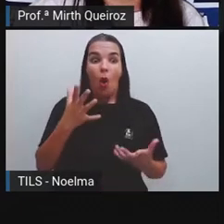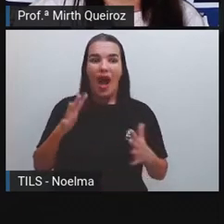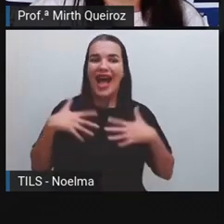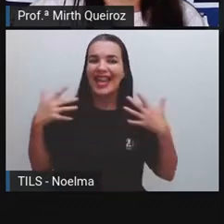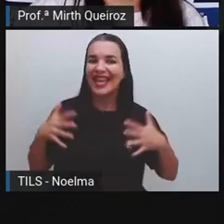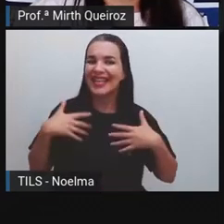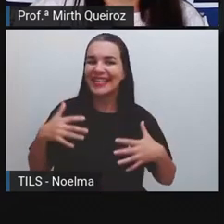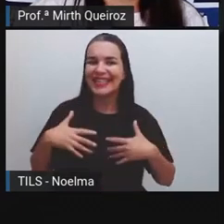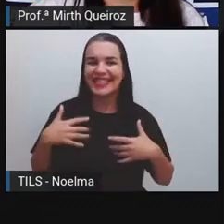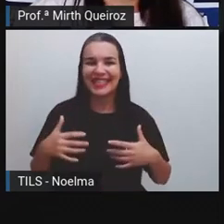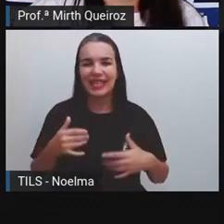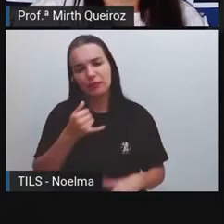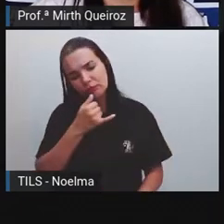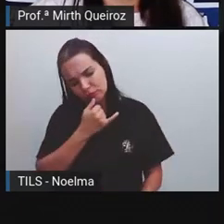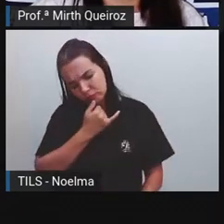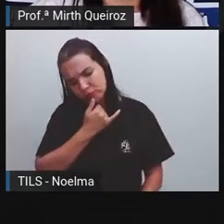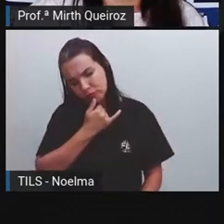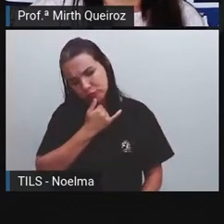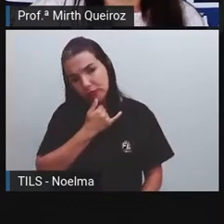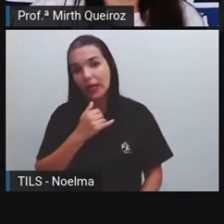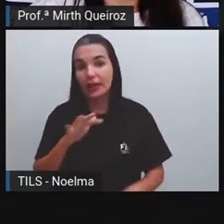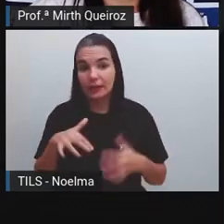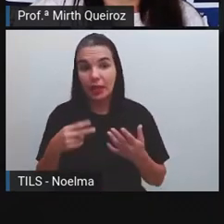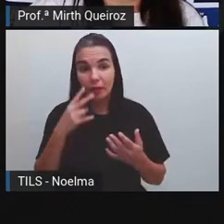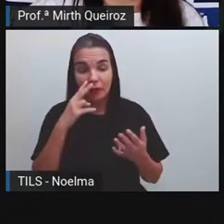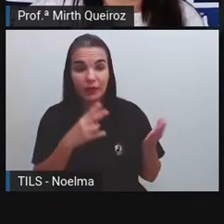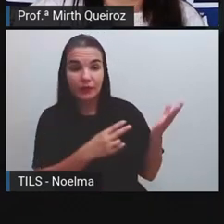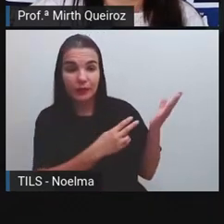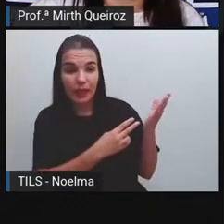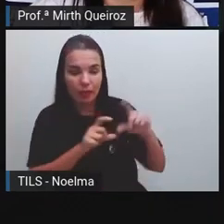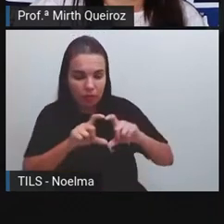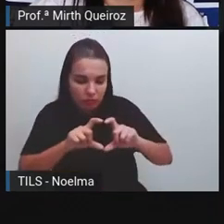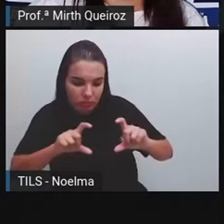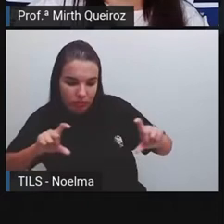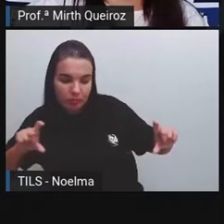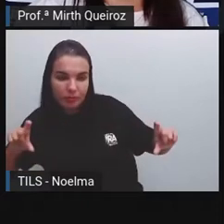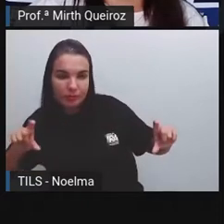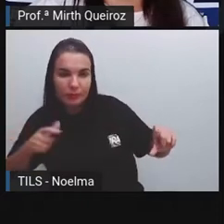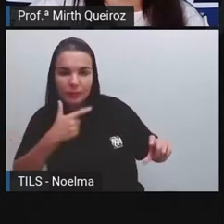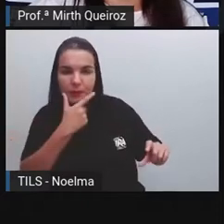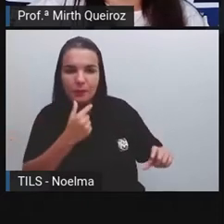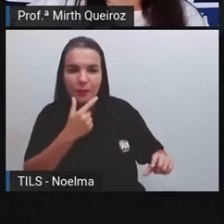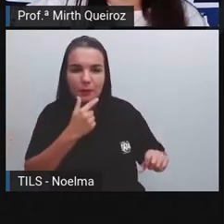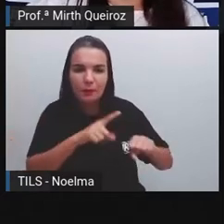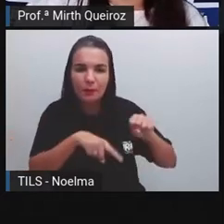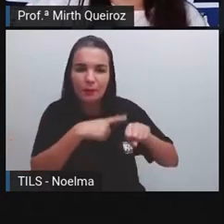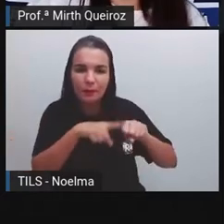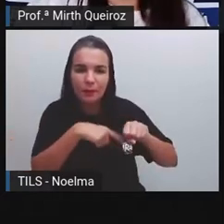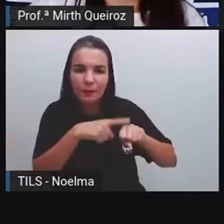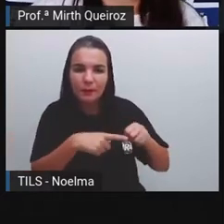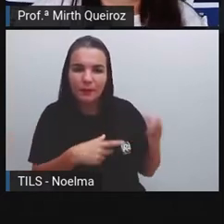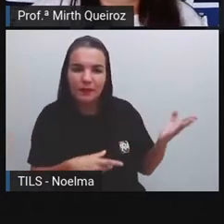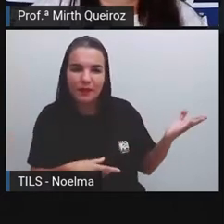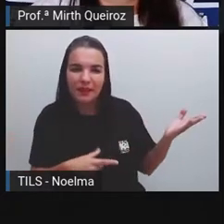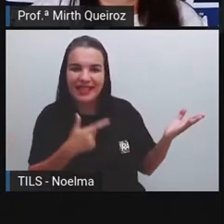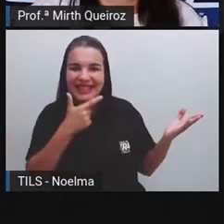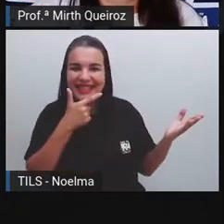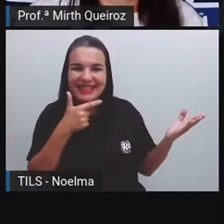Olha só essa parte aí da história em quadrinho do menino maluquinho. Oba! Cheguei em boa hora!